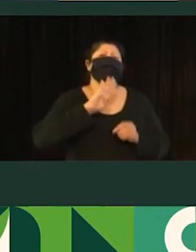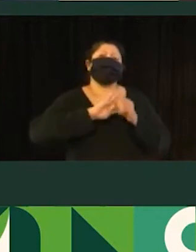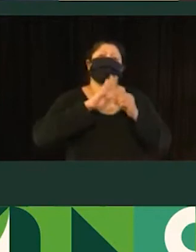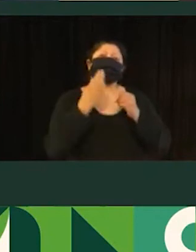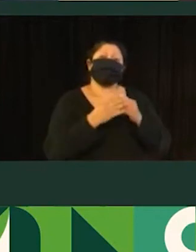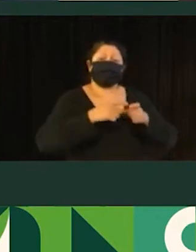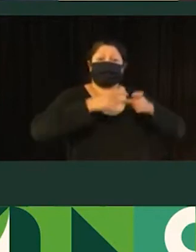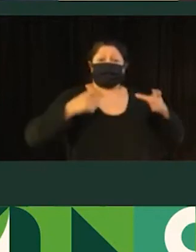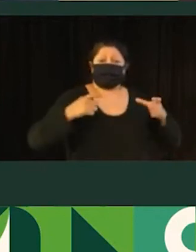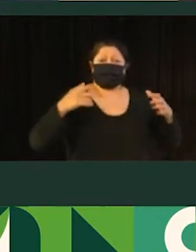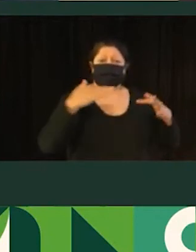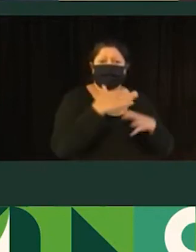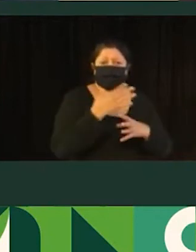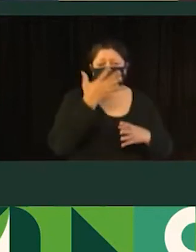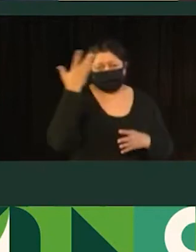áreas de demanda.